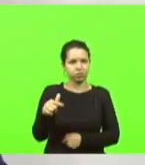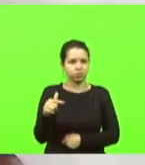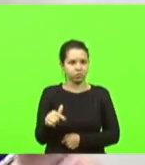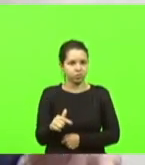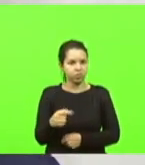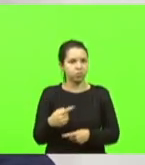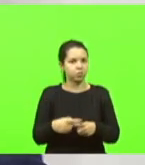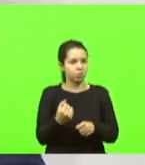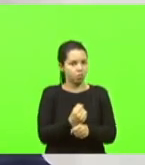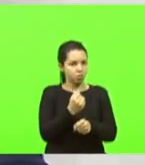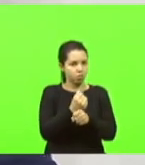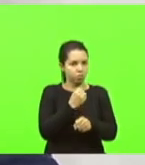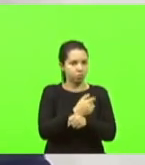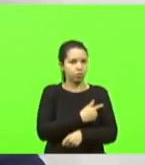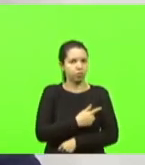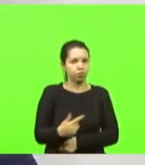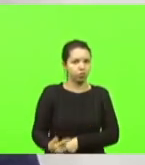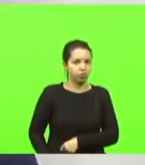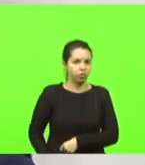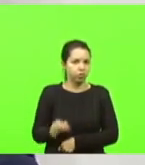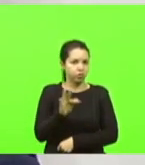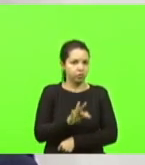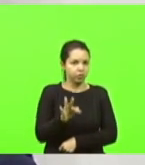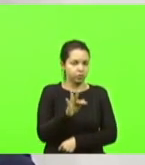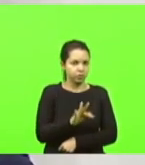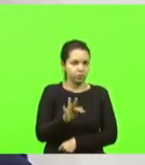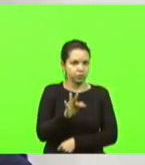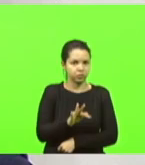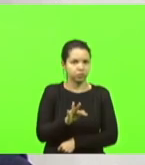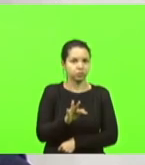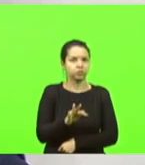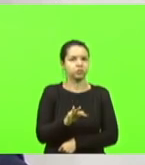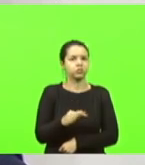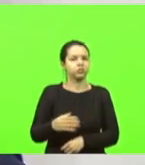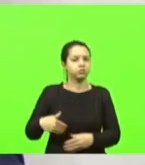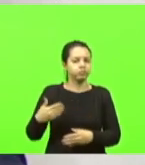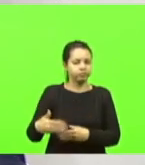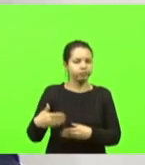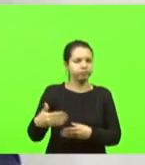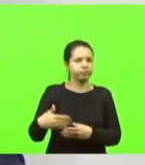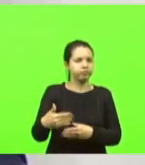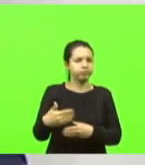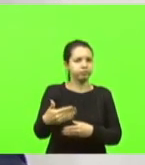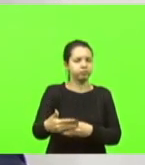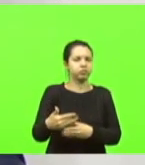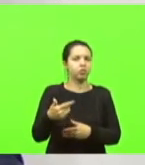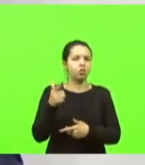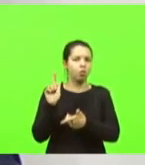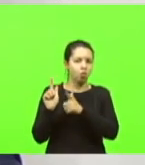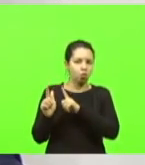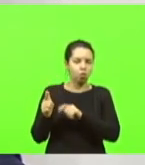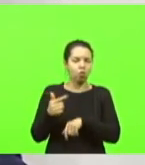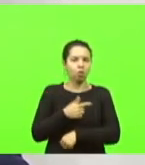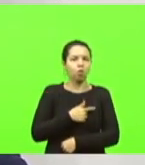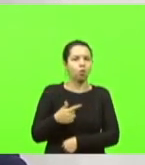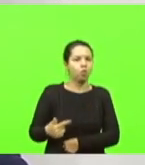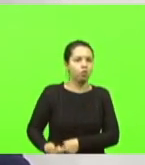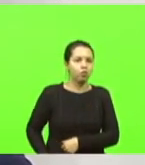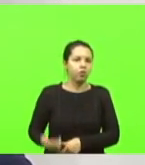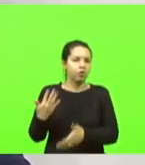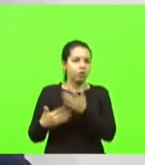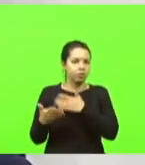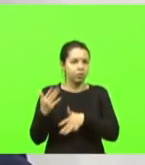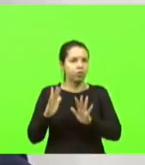de obras que o governo federal, infelizmente, vem se arrastando já em outros governos é aquelas